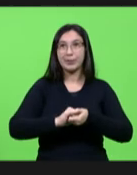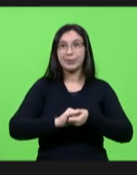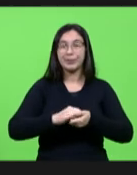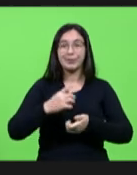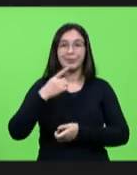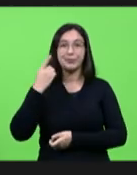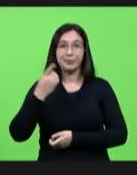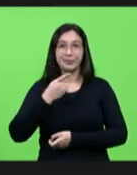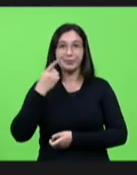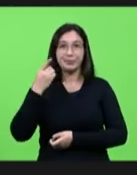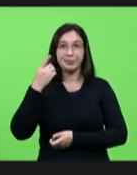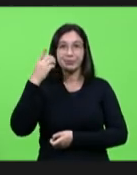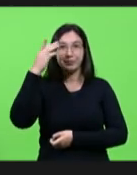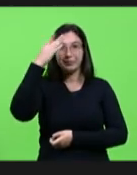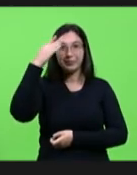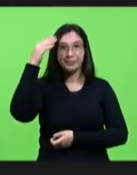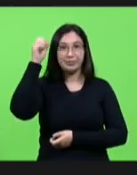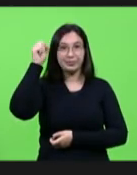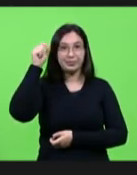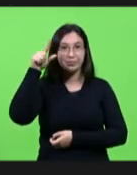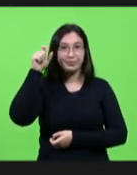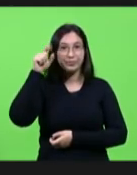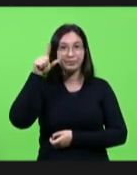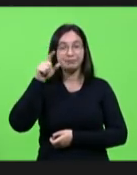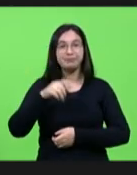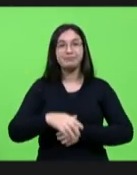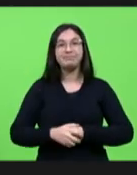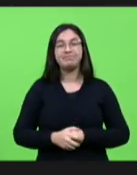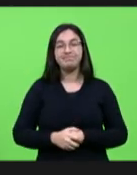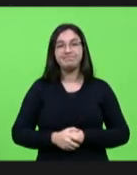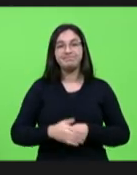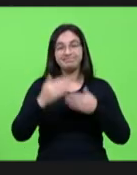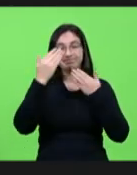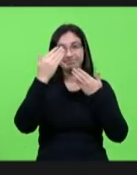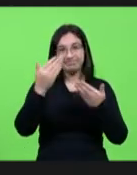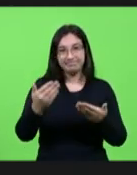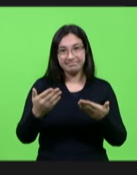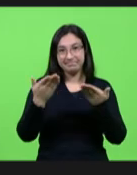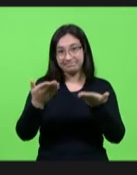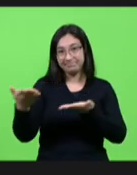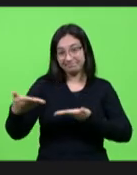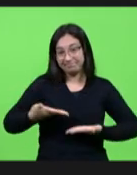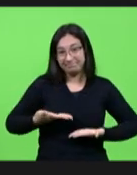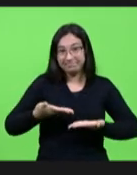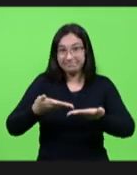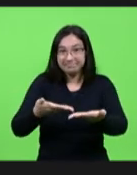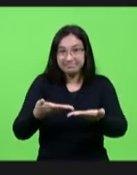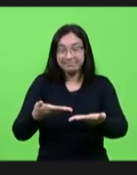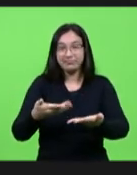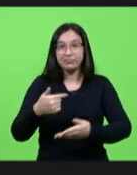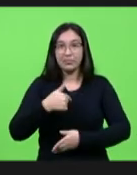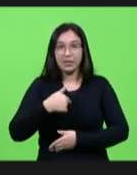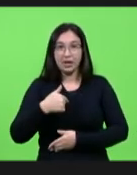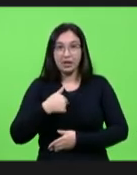deputada Luciana e agradeço pelo convite sou